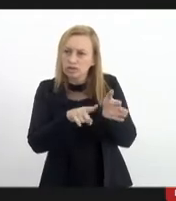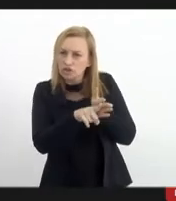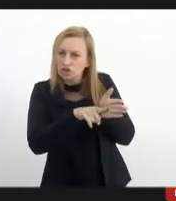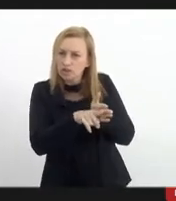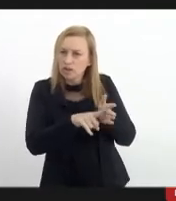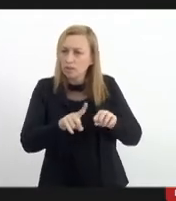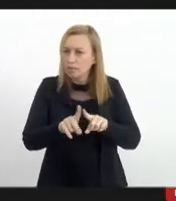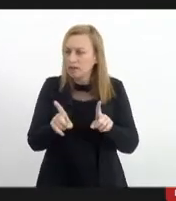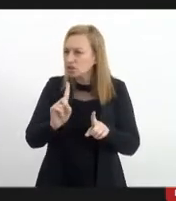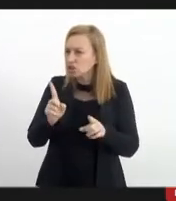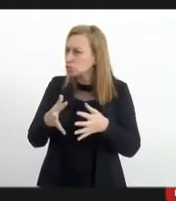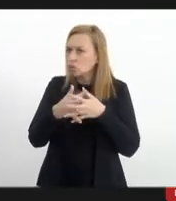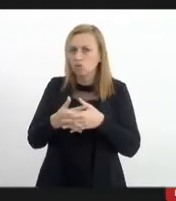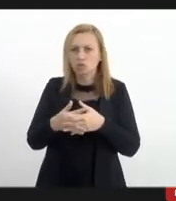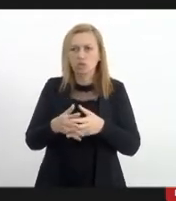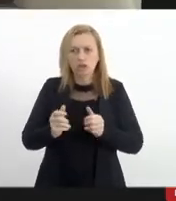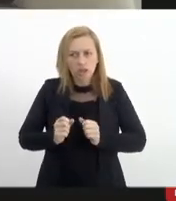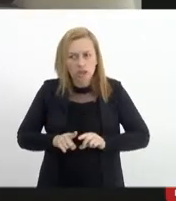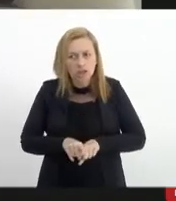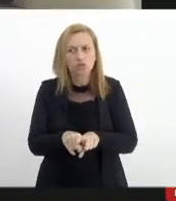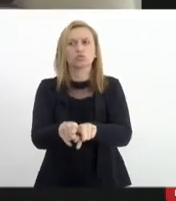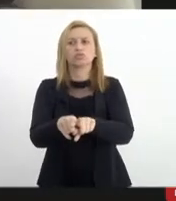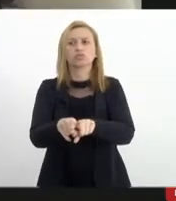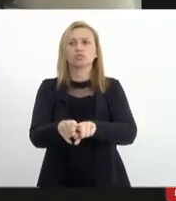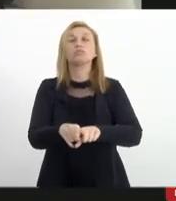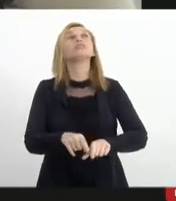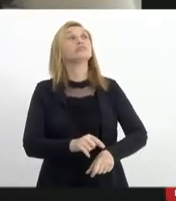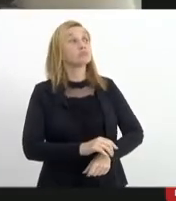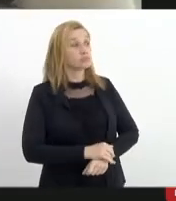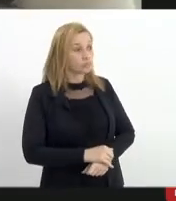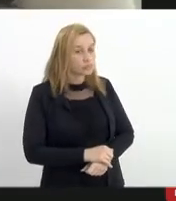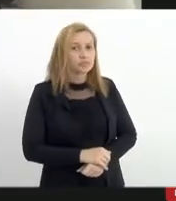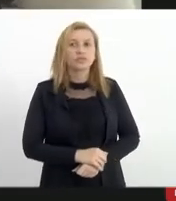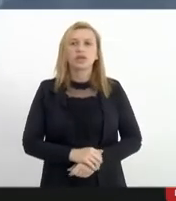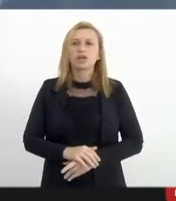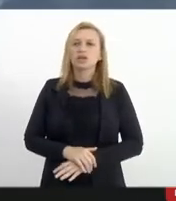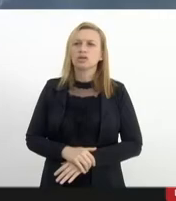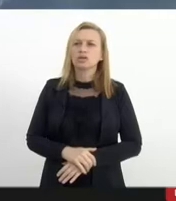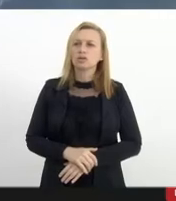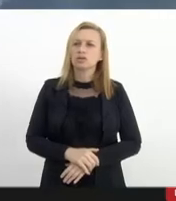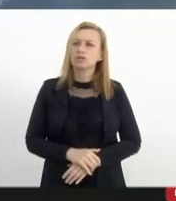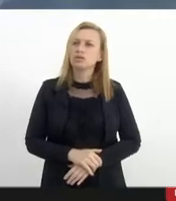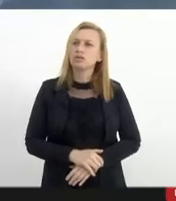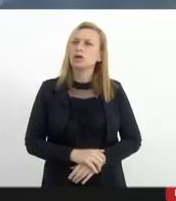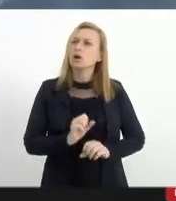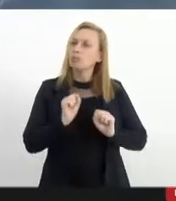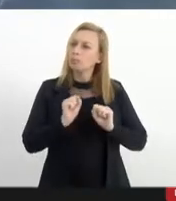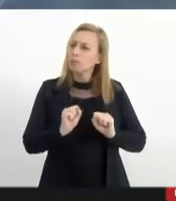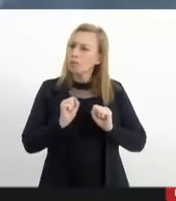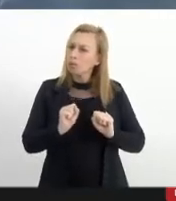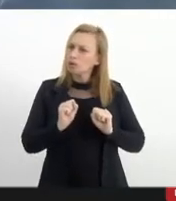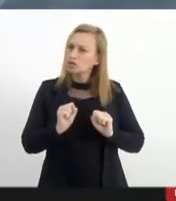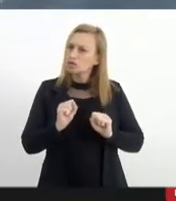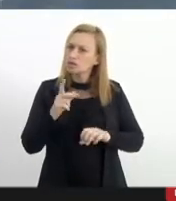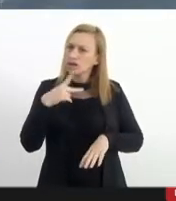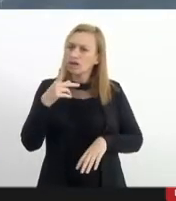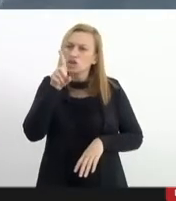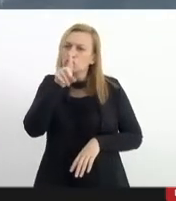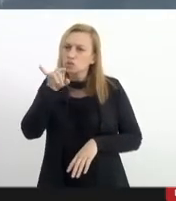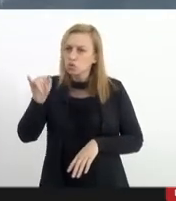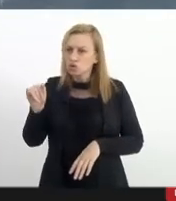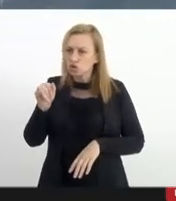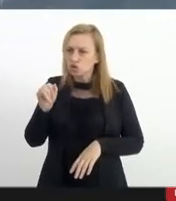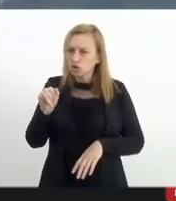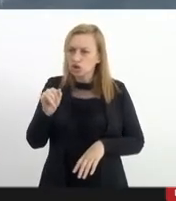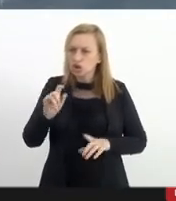mas elas não se confundem. Entendo. Então, diante disso, a gente pode considerar que no dia da operação